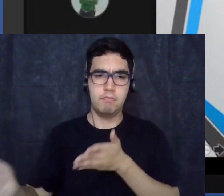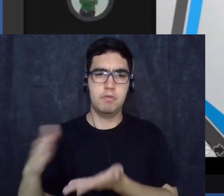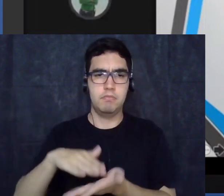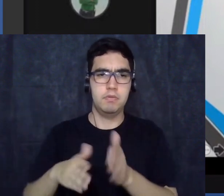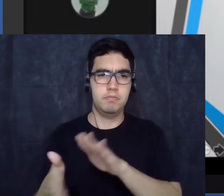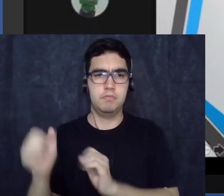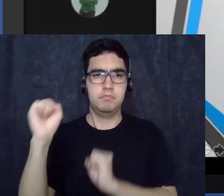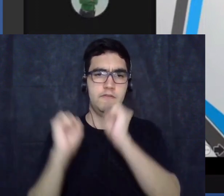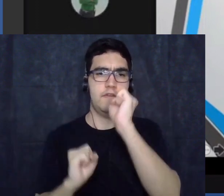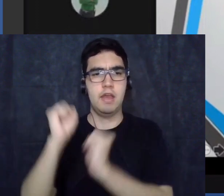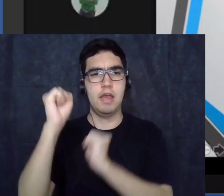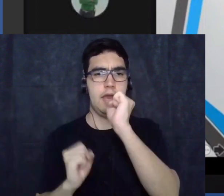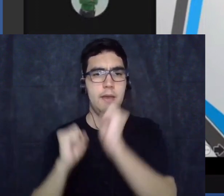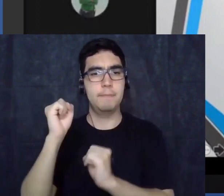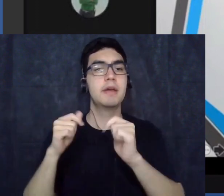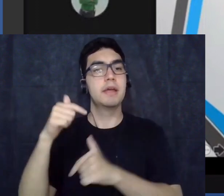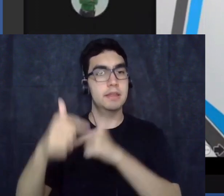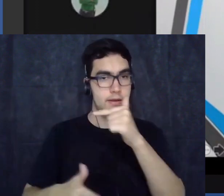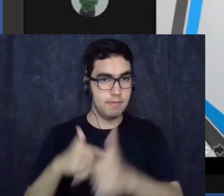exploração,